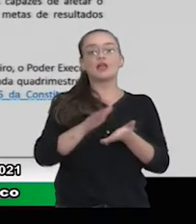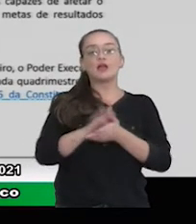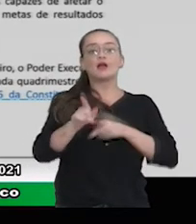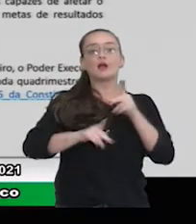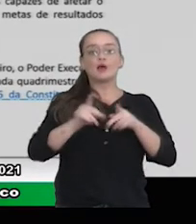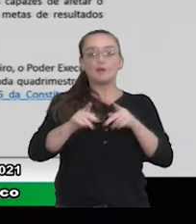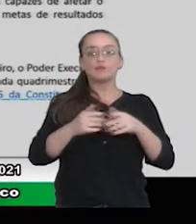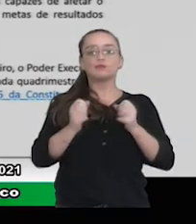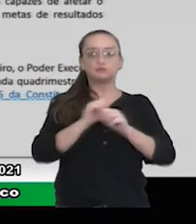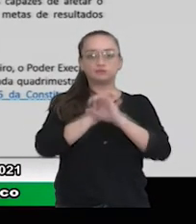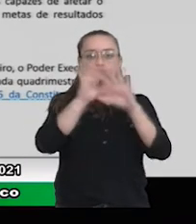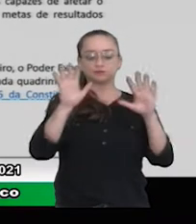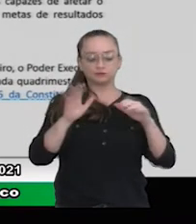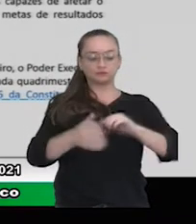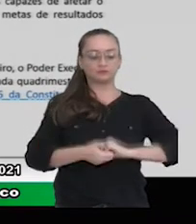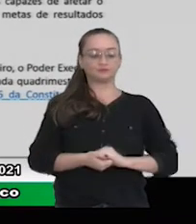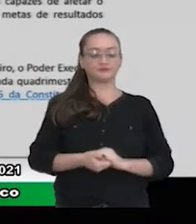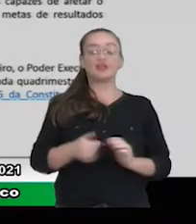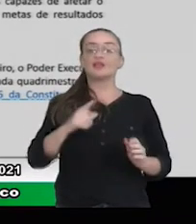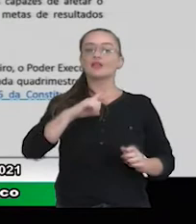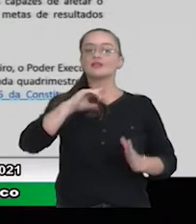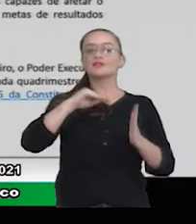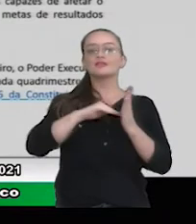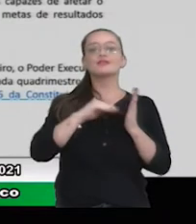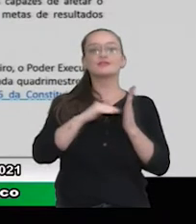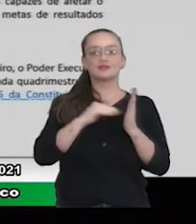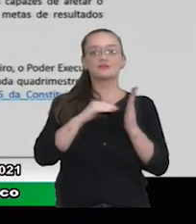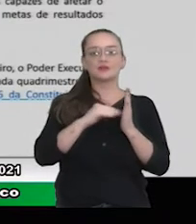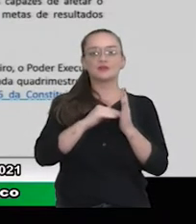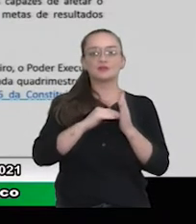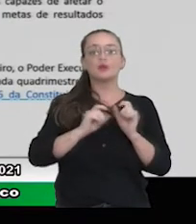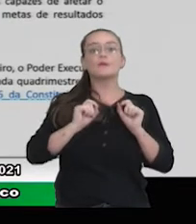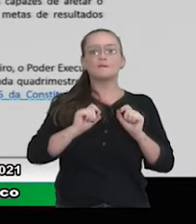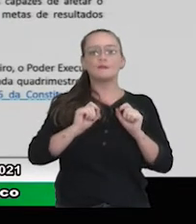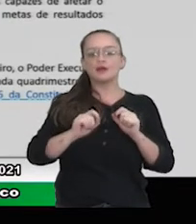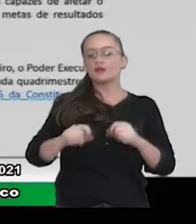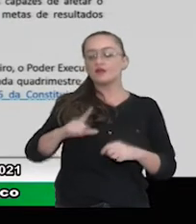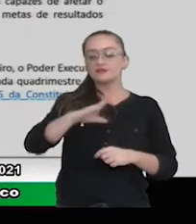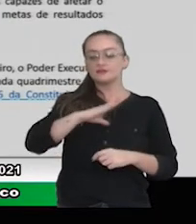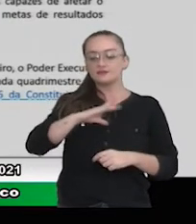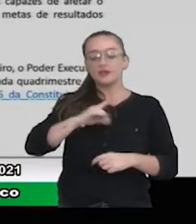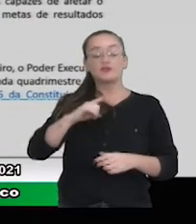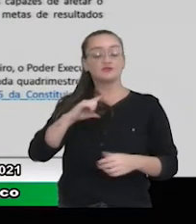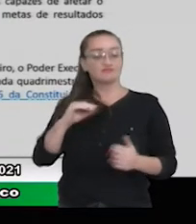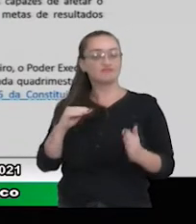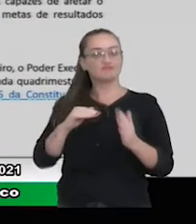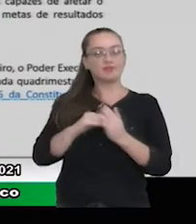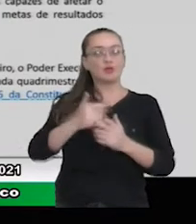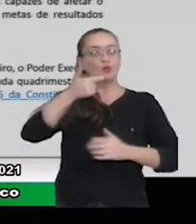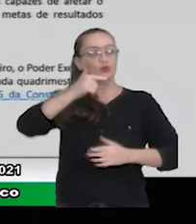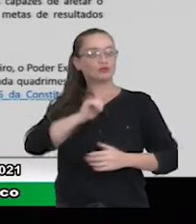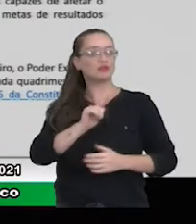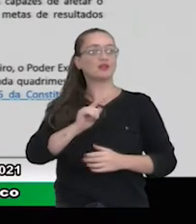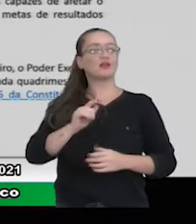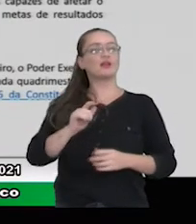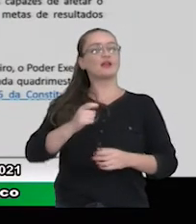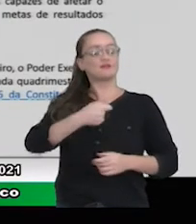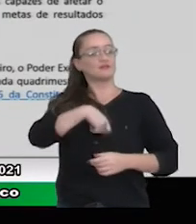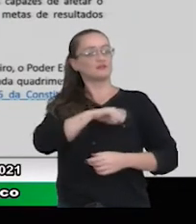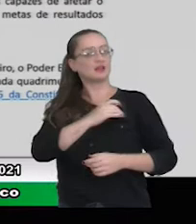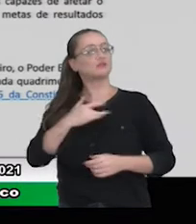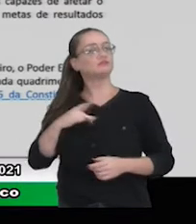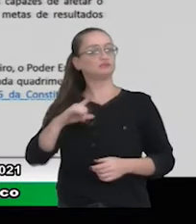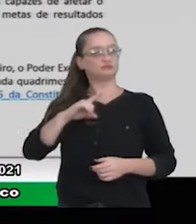e ela veio trazendo limites para que os municípios seguissem e conseguissem ter uma saúde fiscal, uma saúde